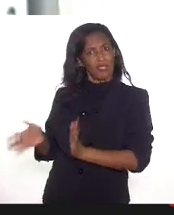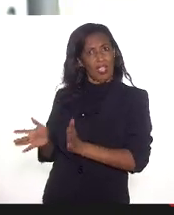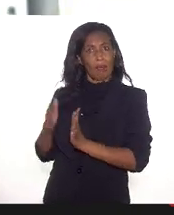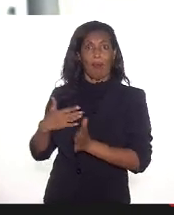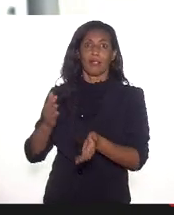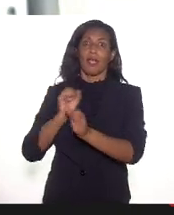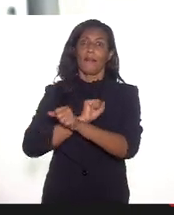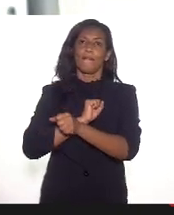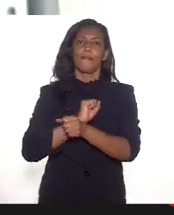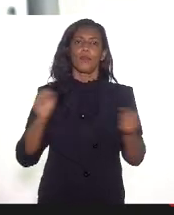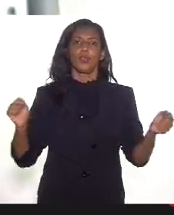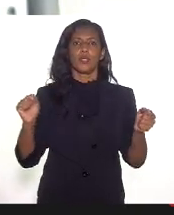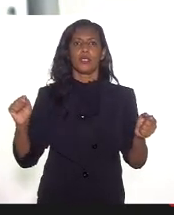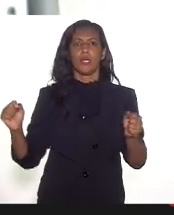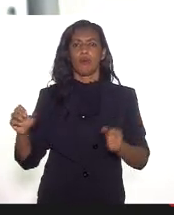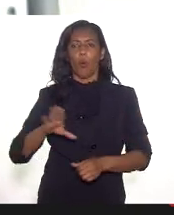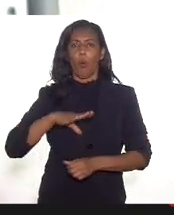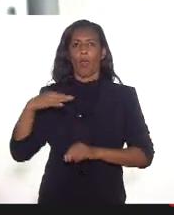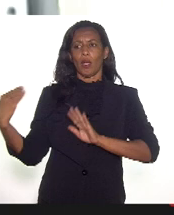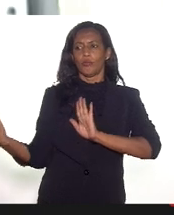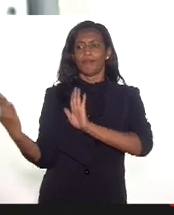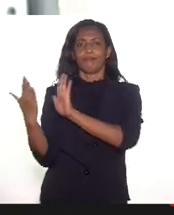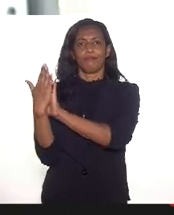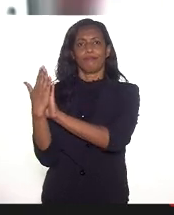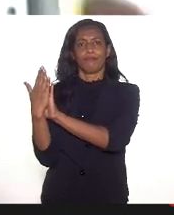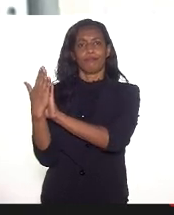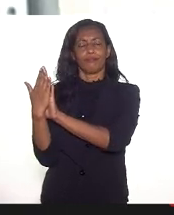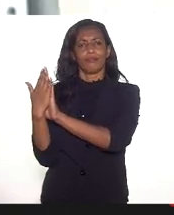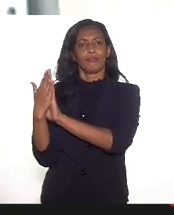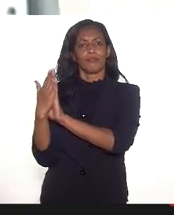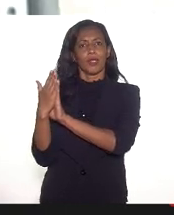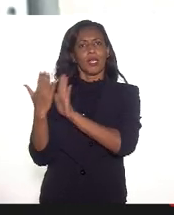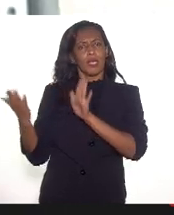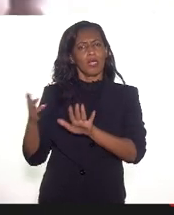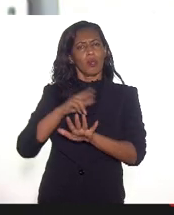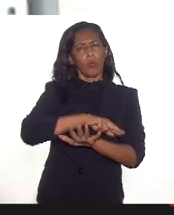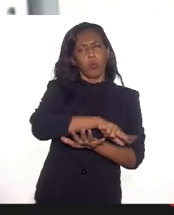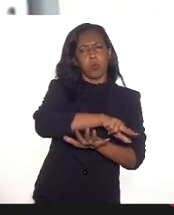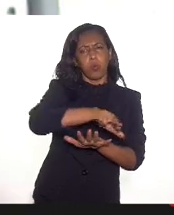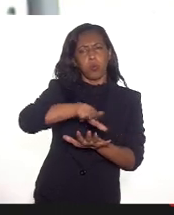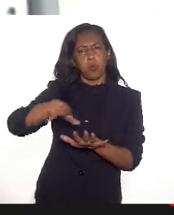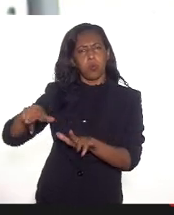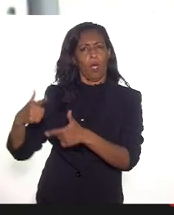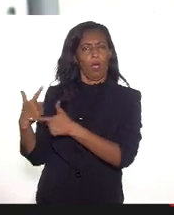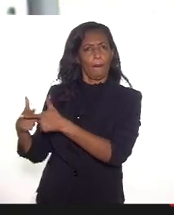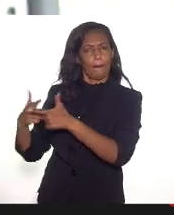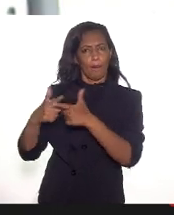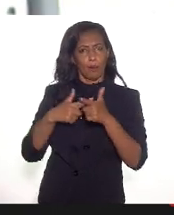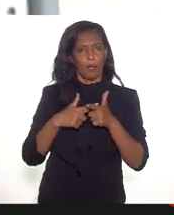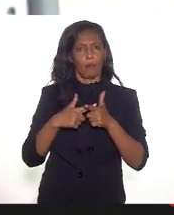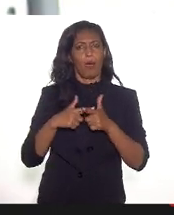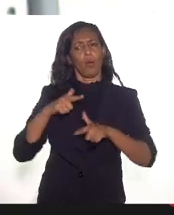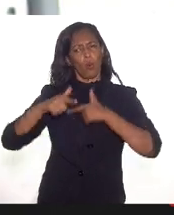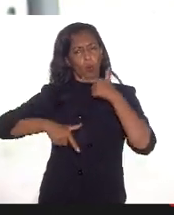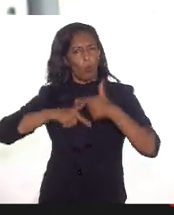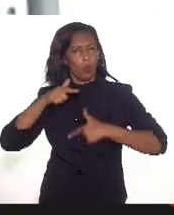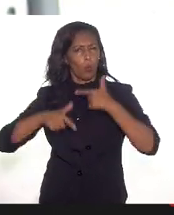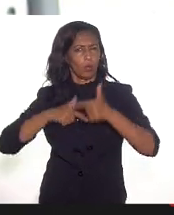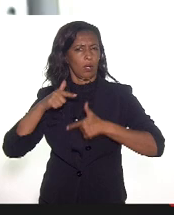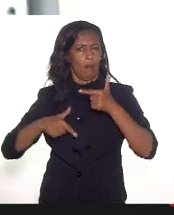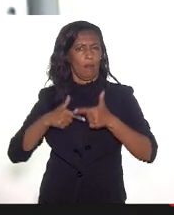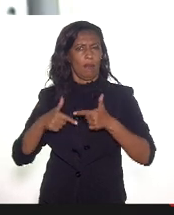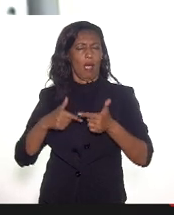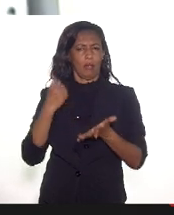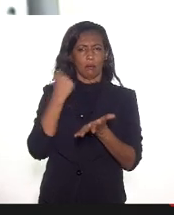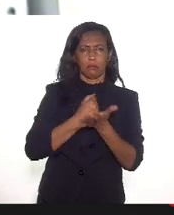impossível não encará-las mais. E entre esses vários pontos, o do trabalho terceirizado, a importância do